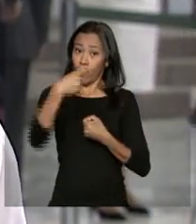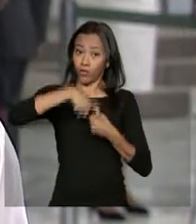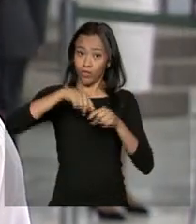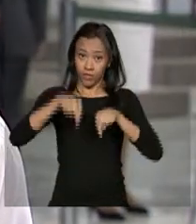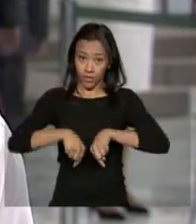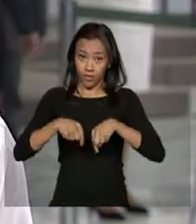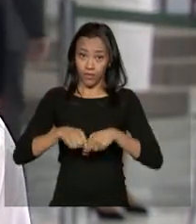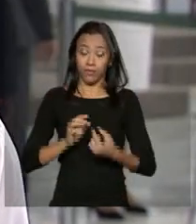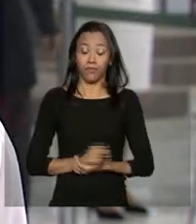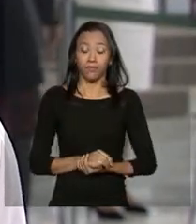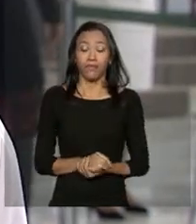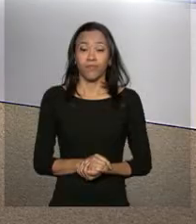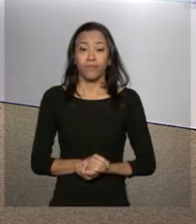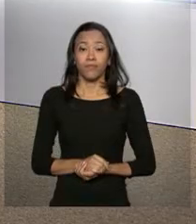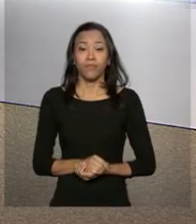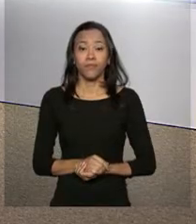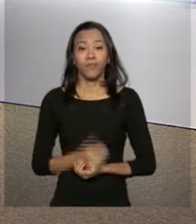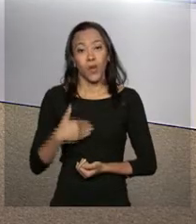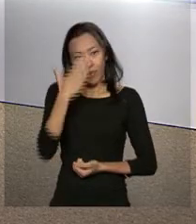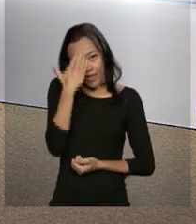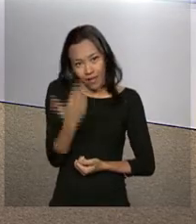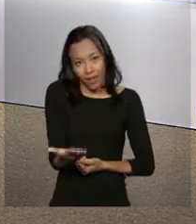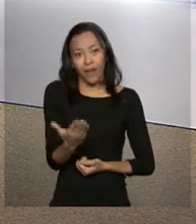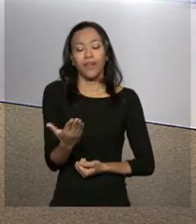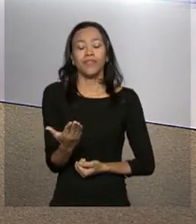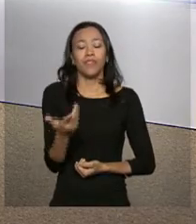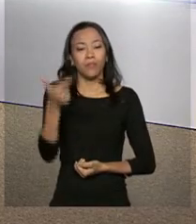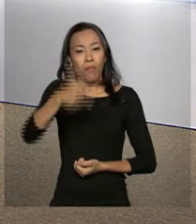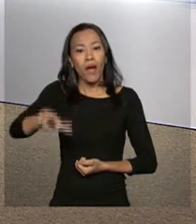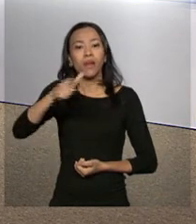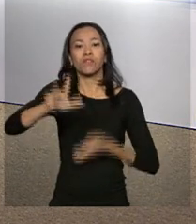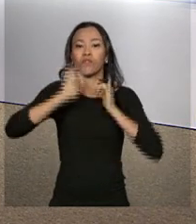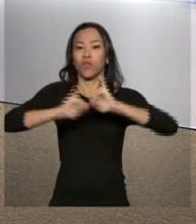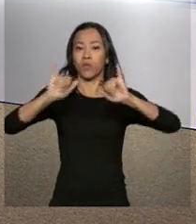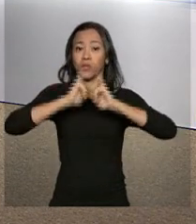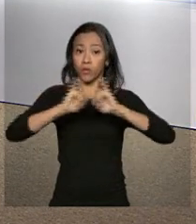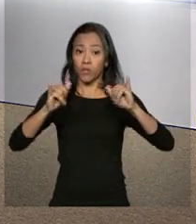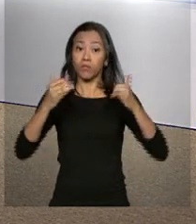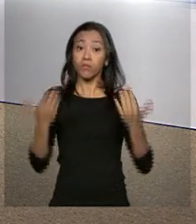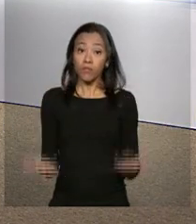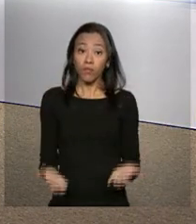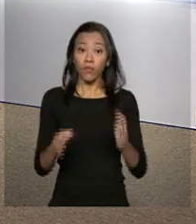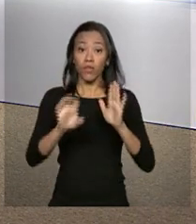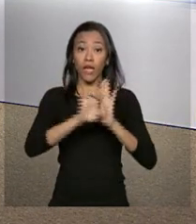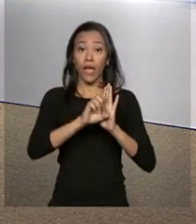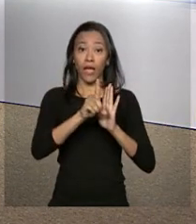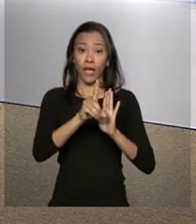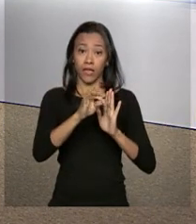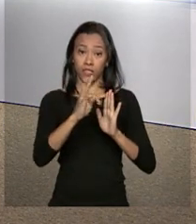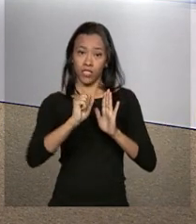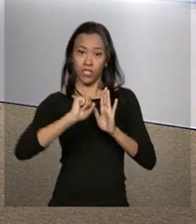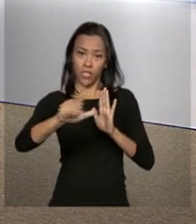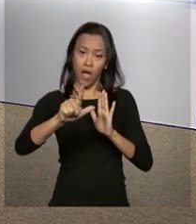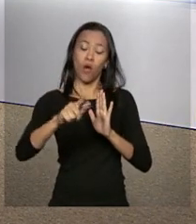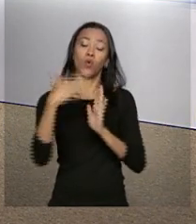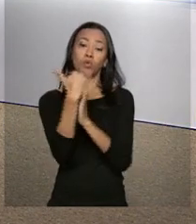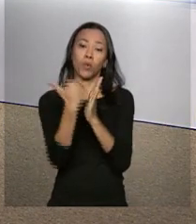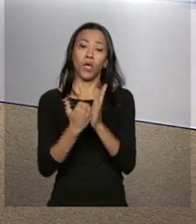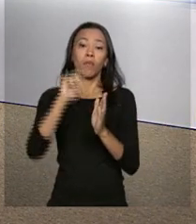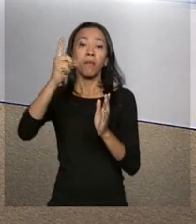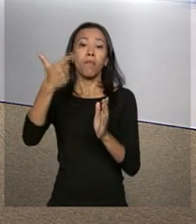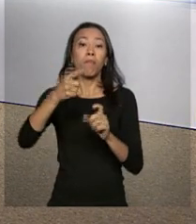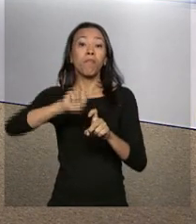voltamos com você aí no estúdio. Obrigada, Ana Gabriela, por mais essas informações. No edital anterior do programa Mais Médicos,